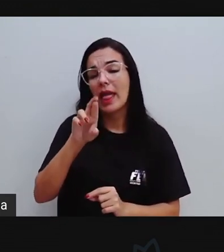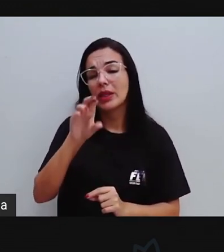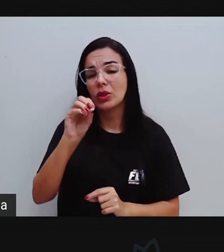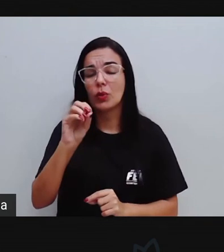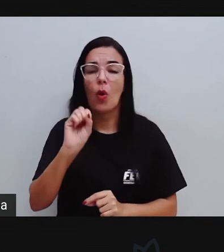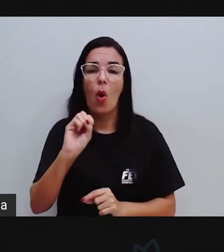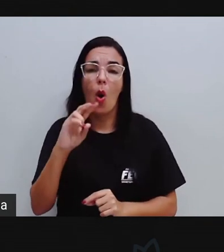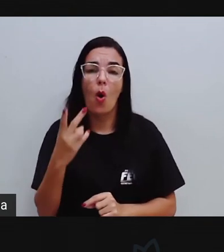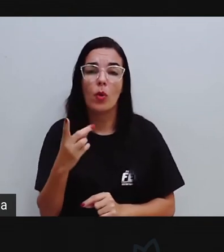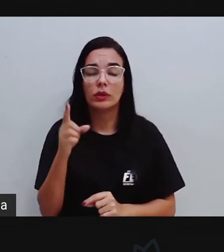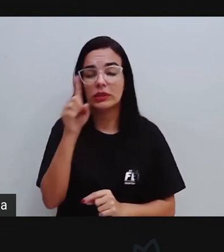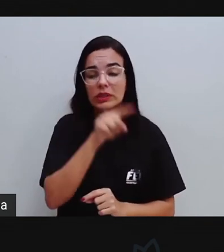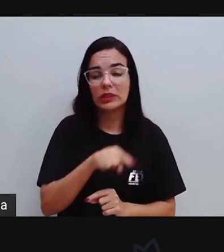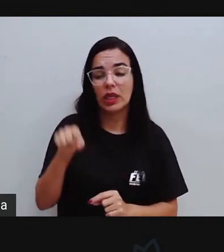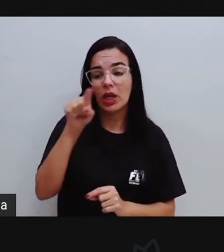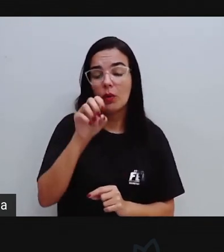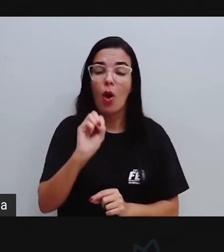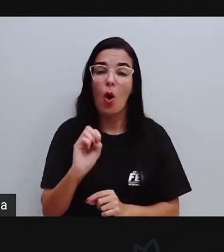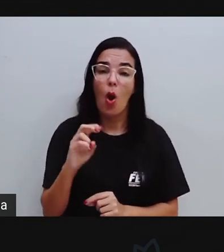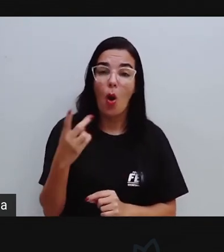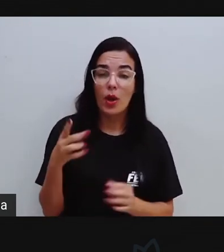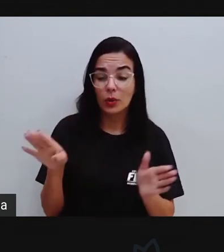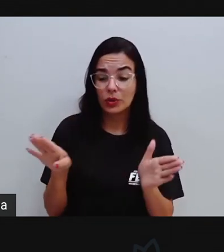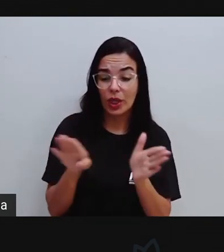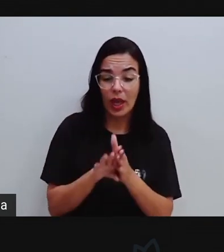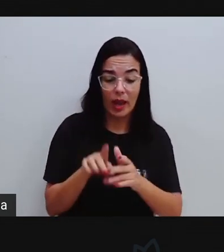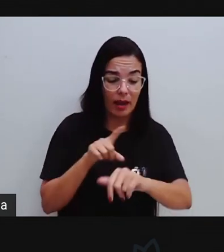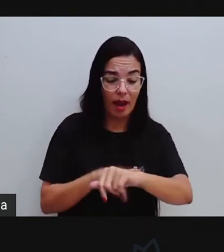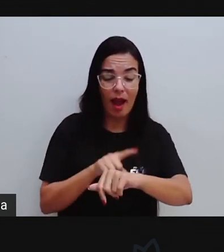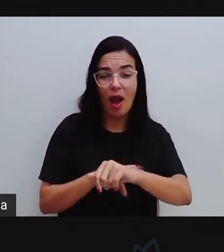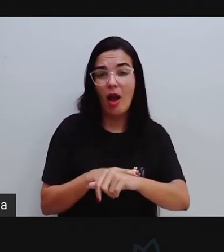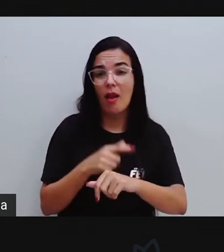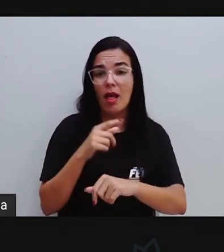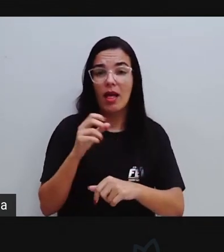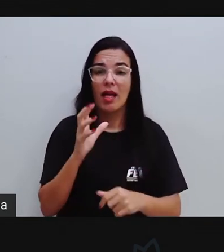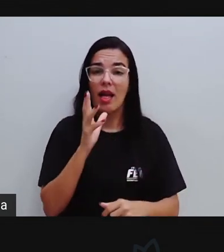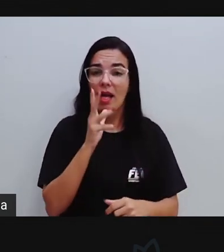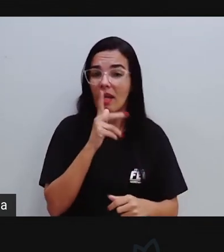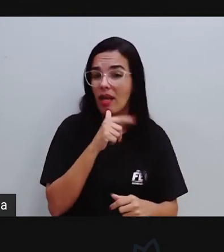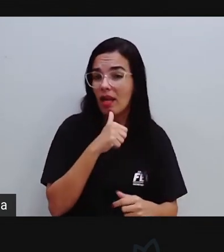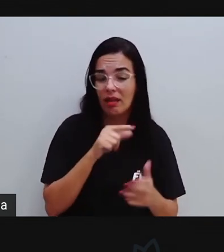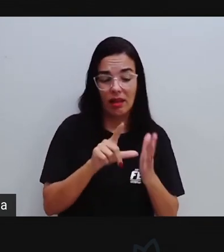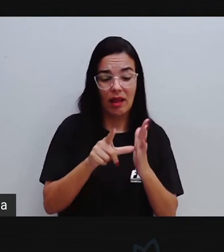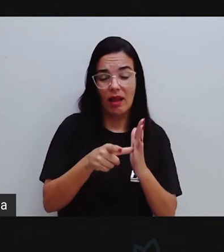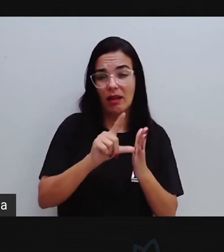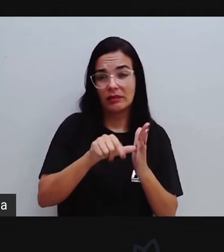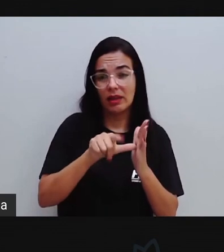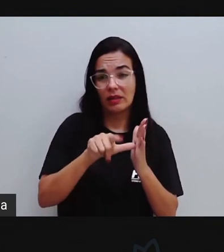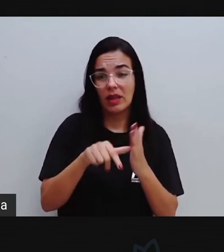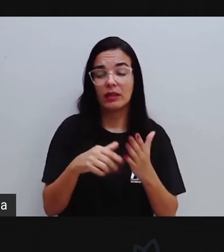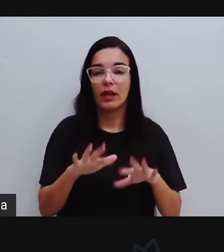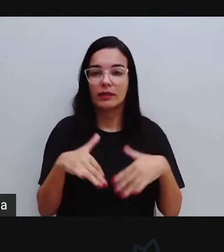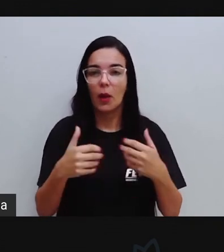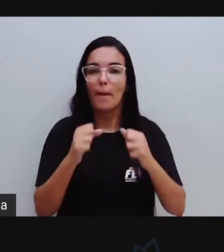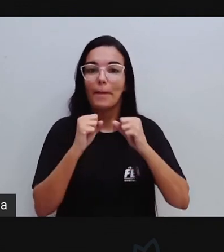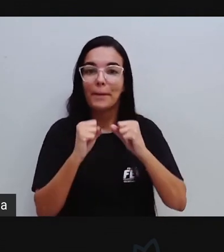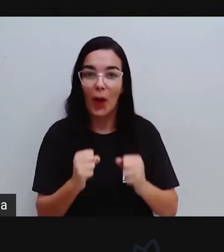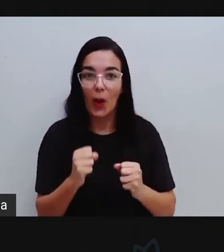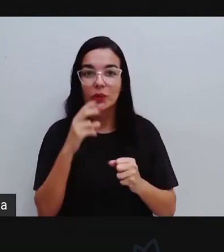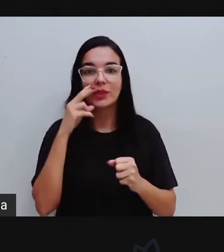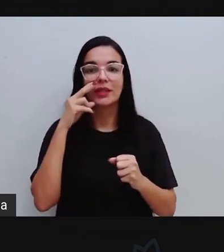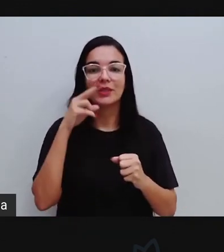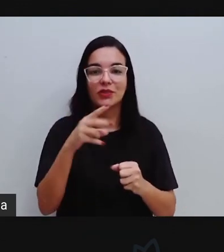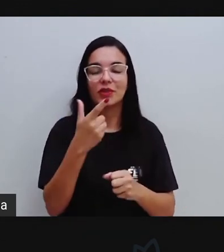cheguei no meio da aula, eu quero assistir novamente, vocês podem assistir sim, novamente. Essas aulas, elas estão